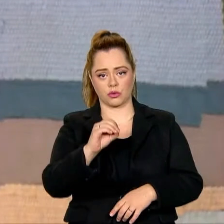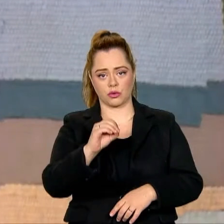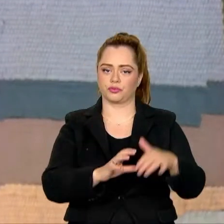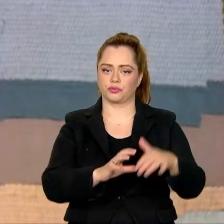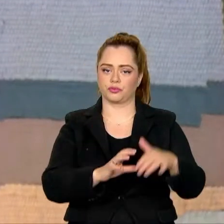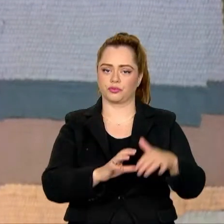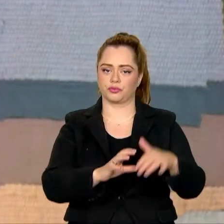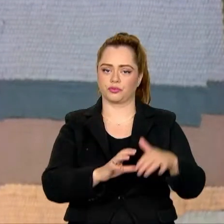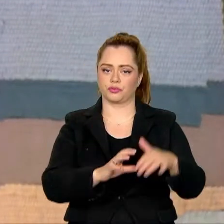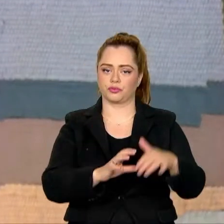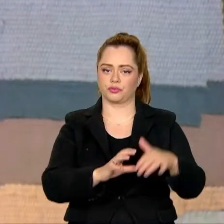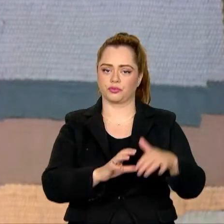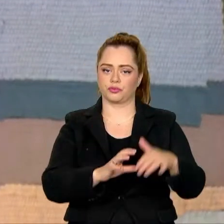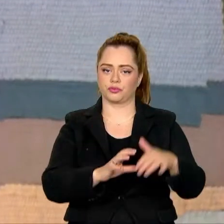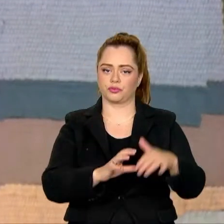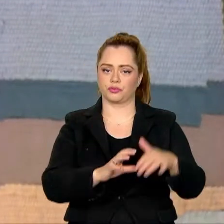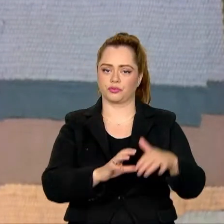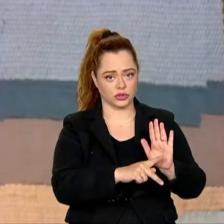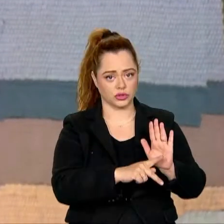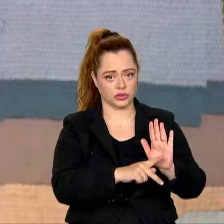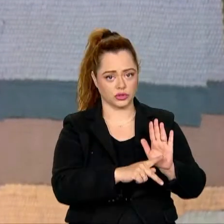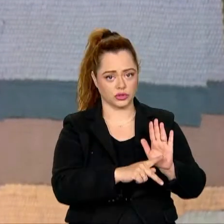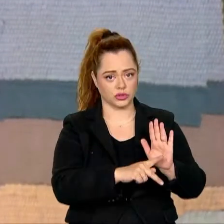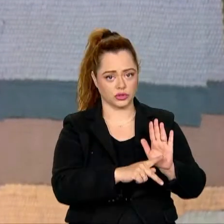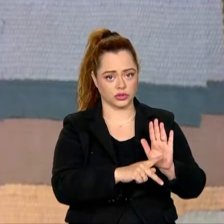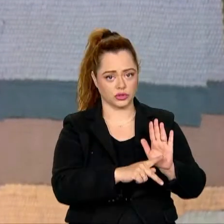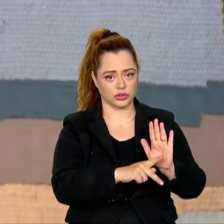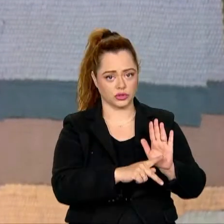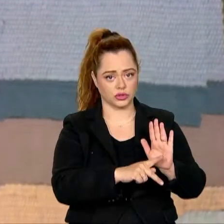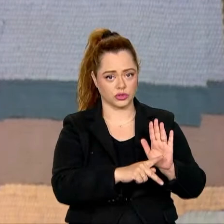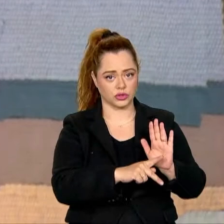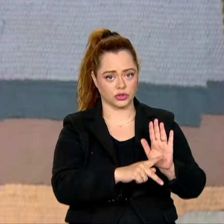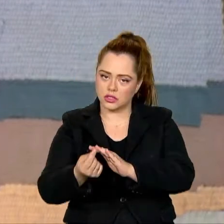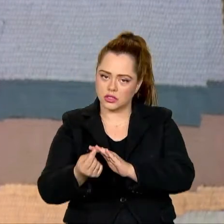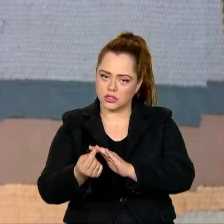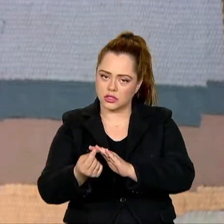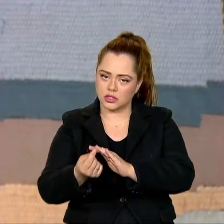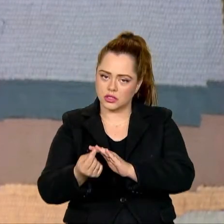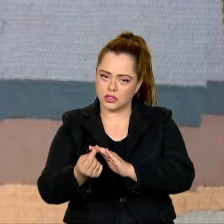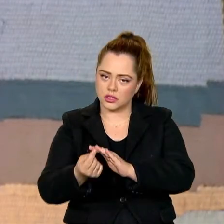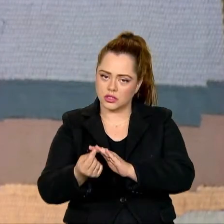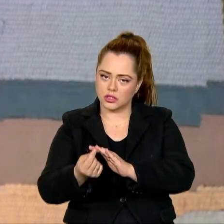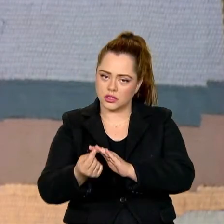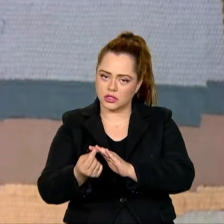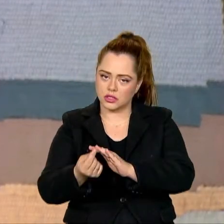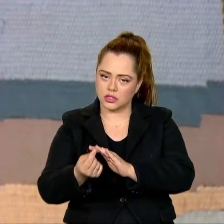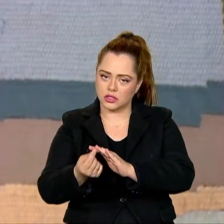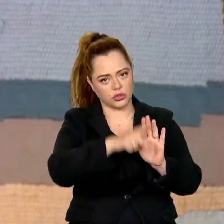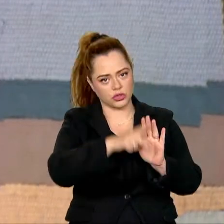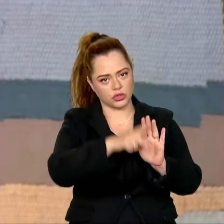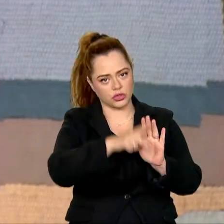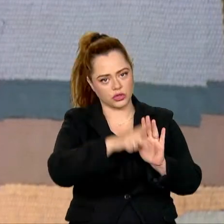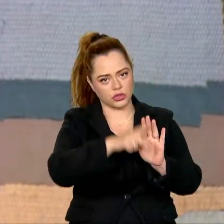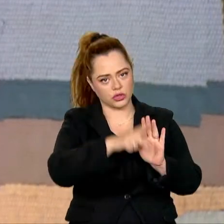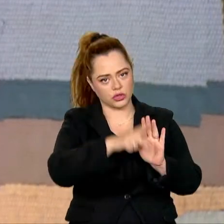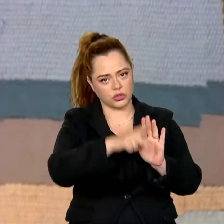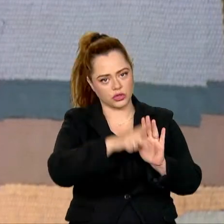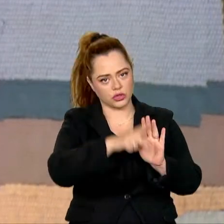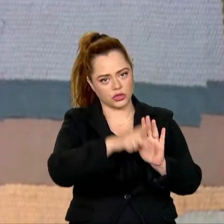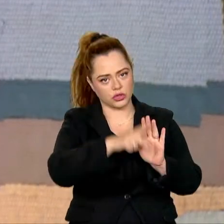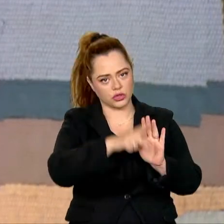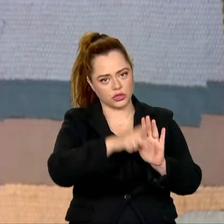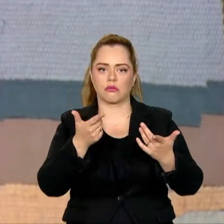esses projetos poderão ser financiados e outros projetos de saneamento, de esgoto, de água,